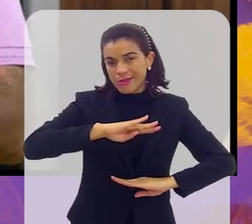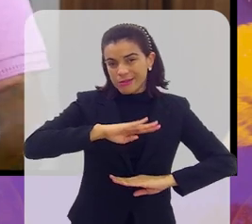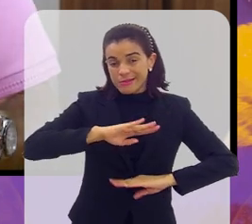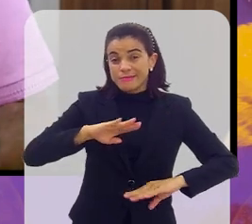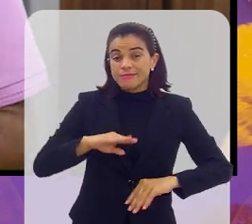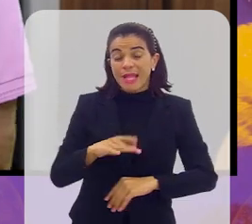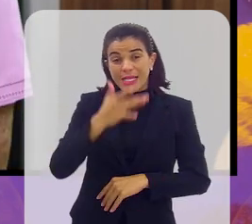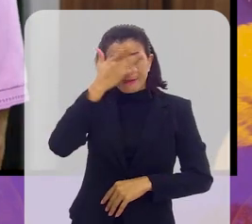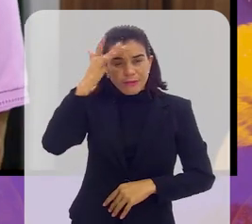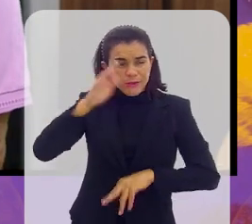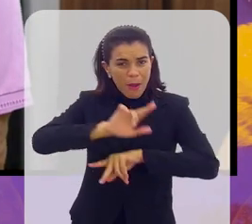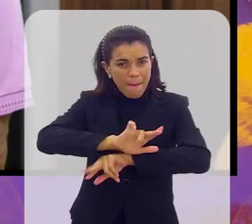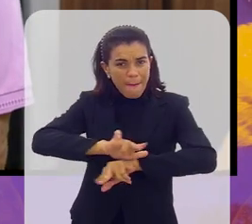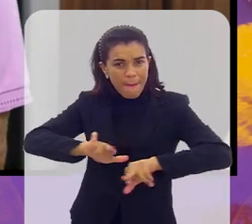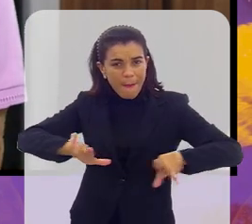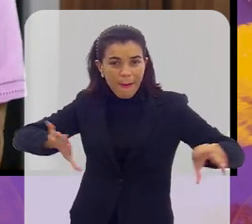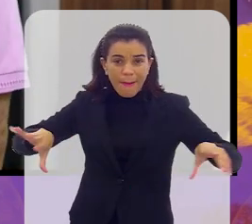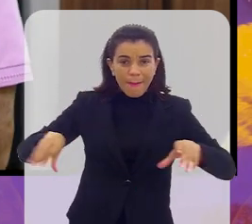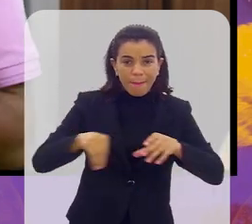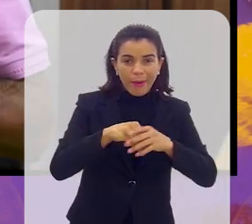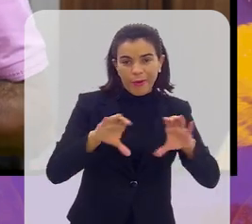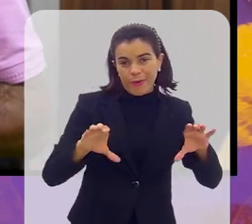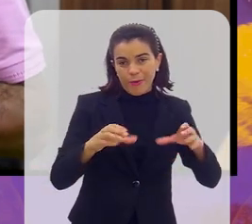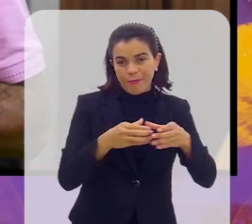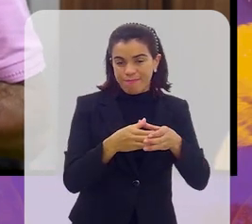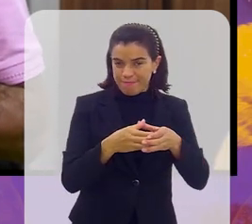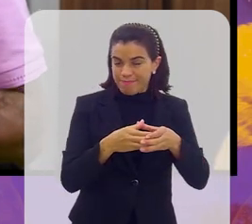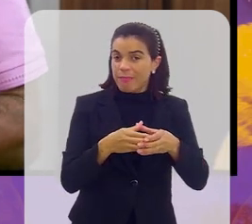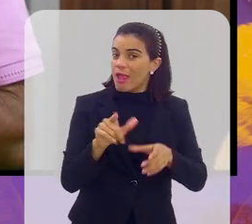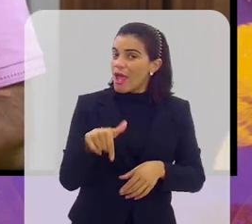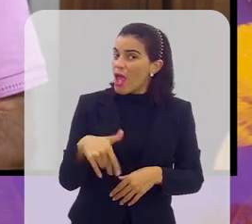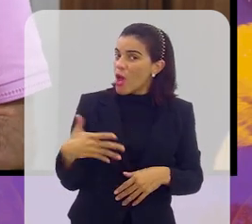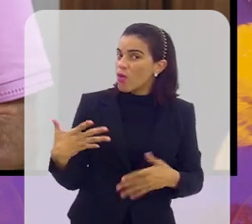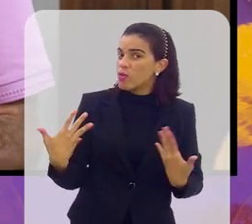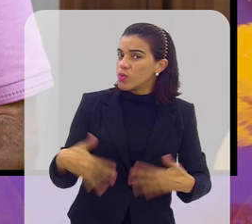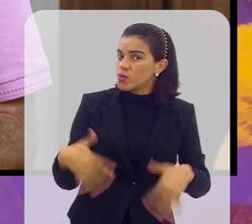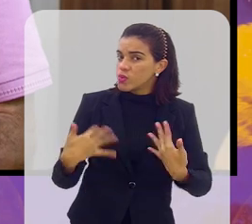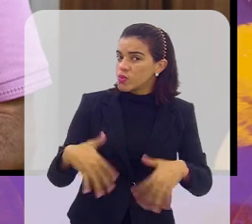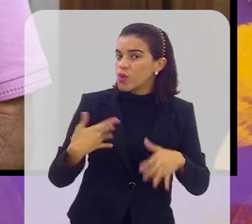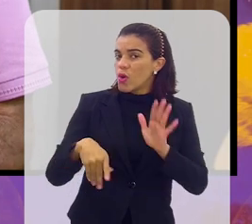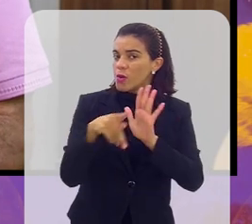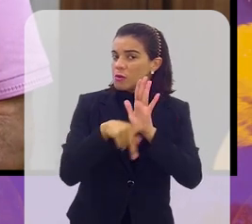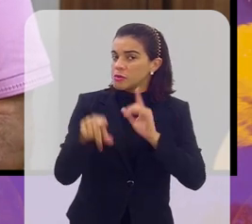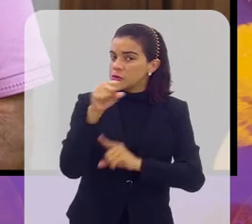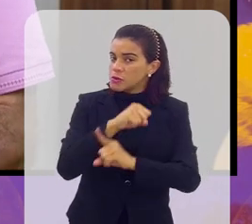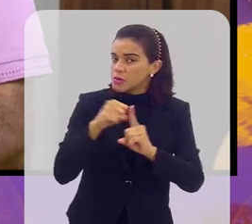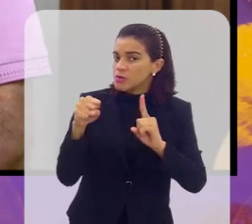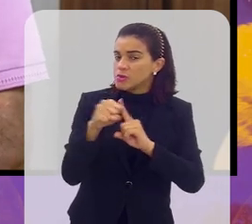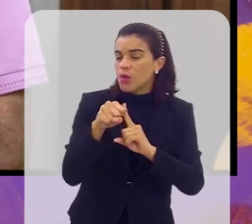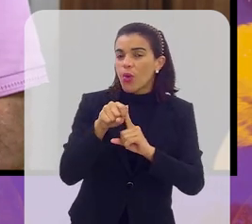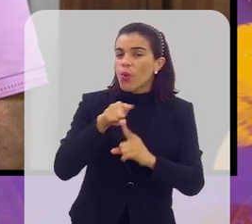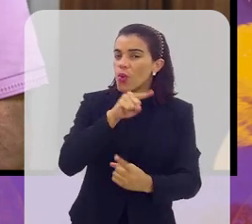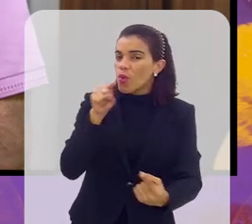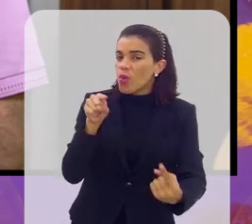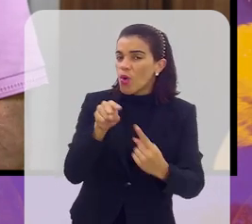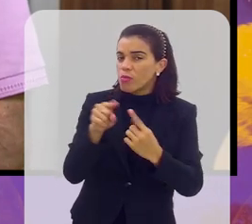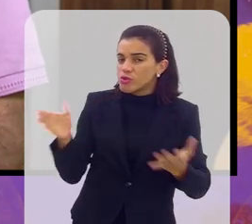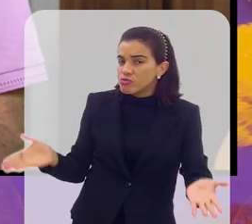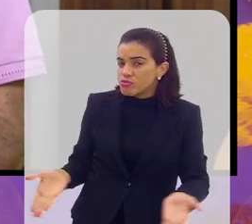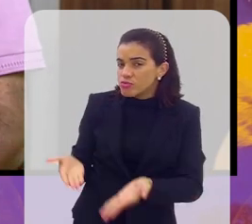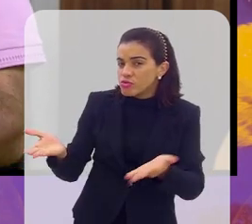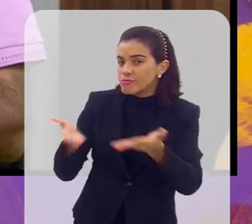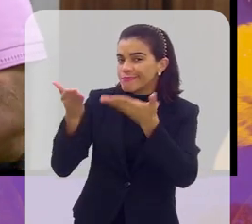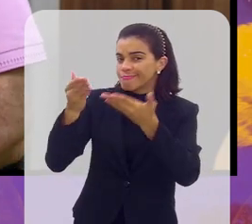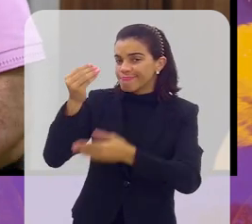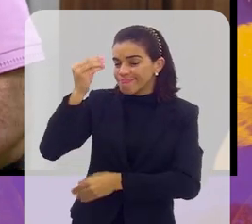As pessoas envolvidas deste, eu digo para você, é um grande projeto social para a formação do jovem,